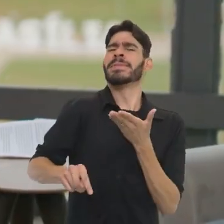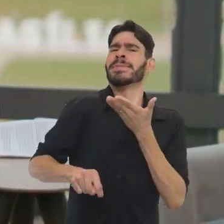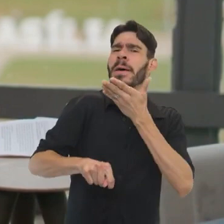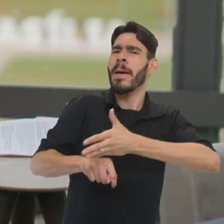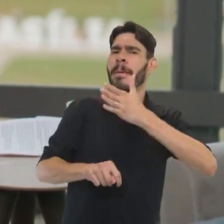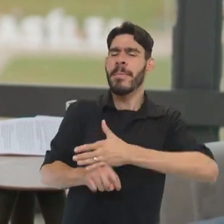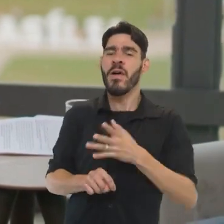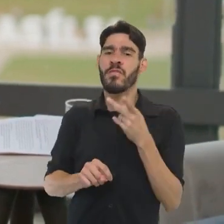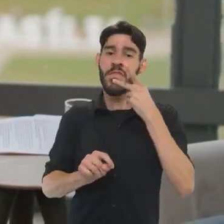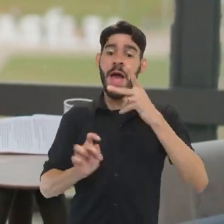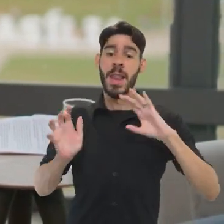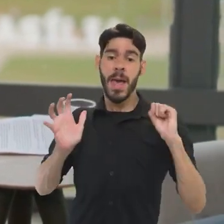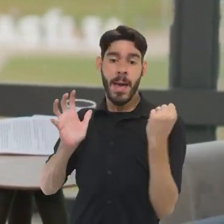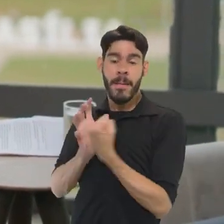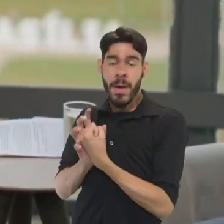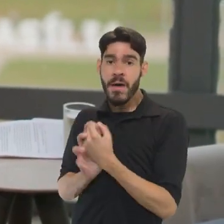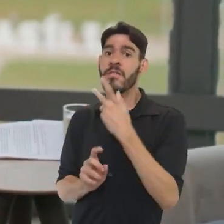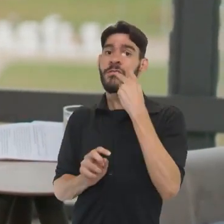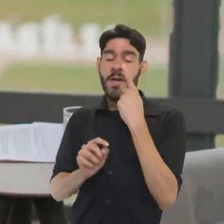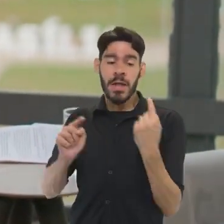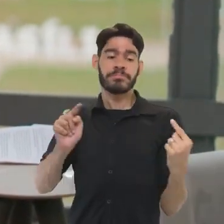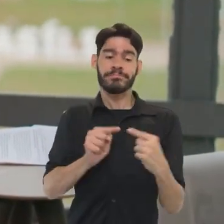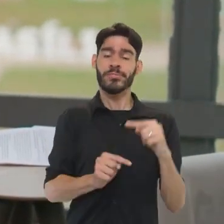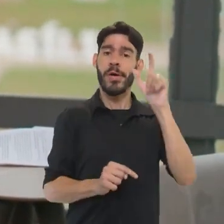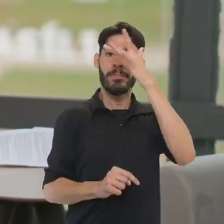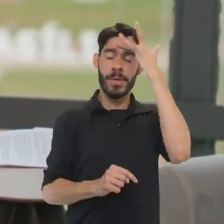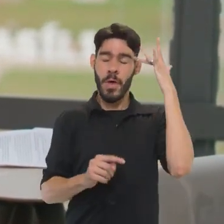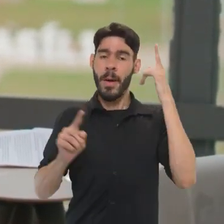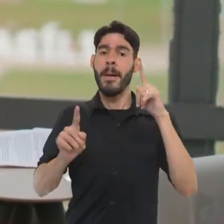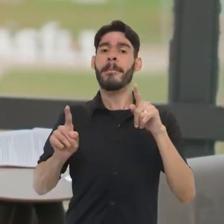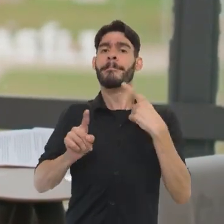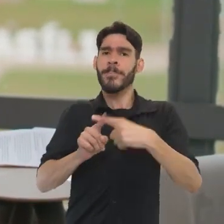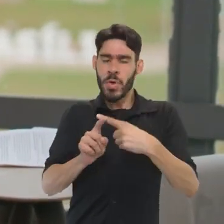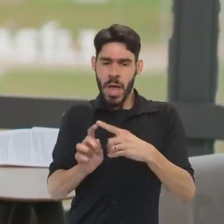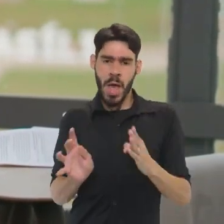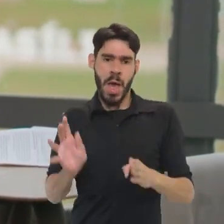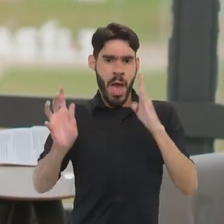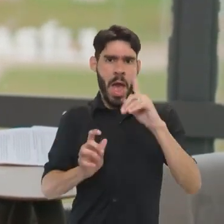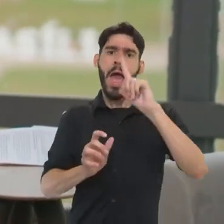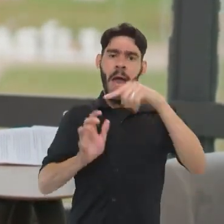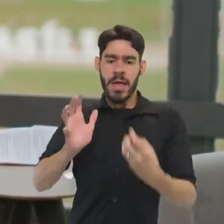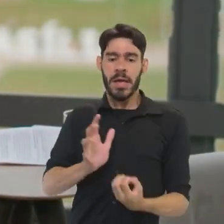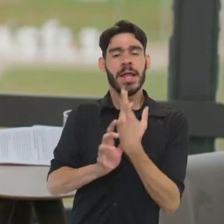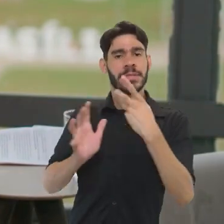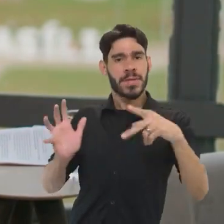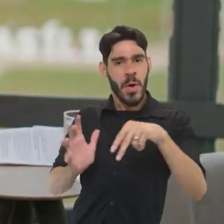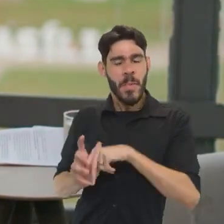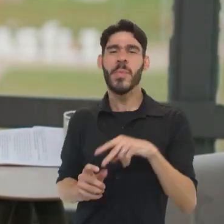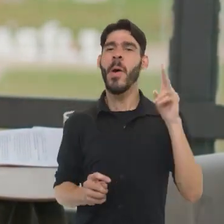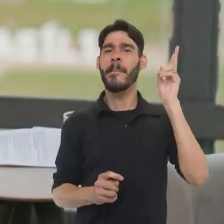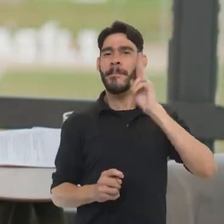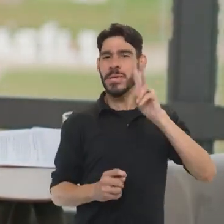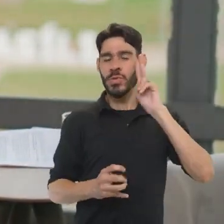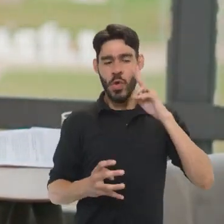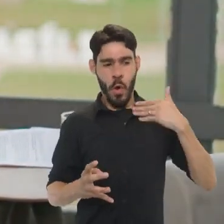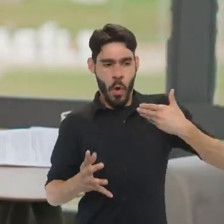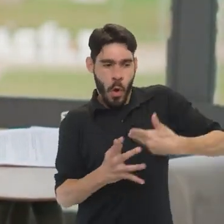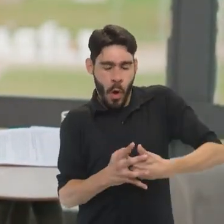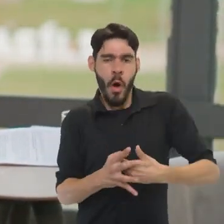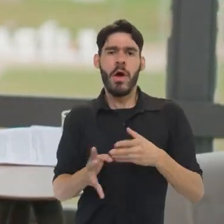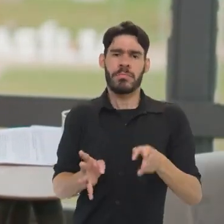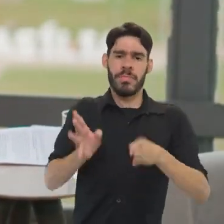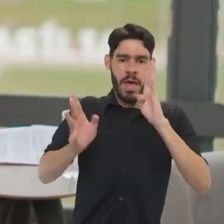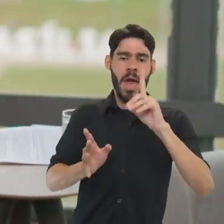Mas, na prática, quando a gente fala de patrimônio, a gente está falando das pessoas. Porque mesmo as edificações são fruto da história.